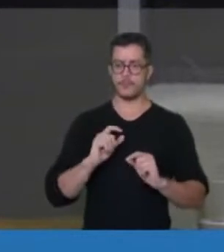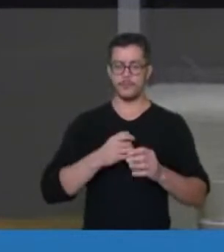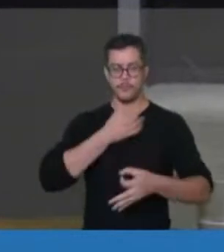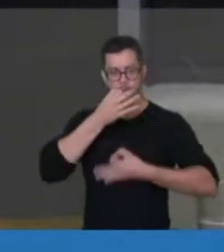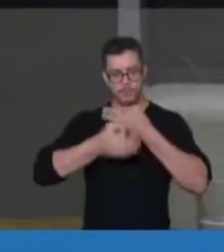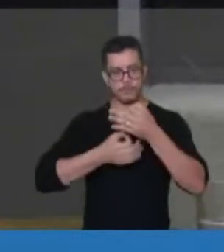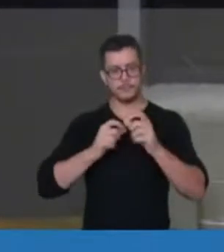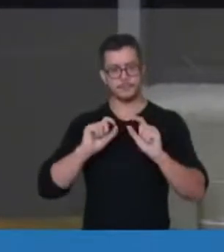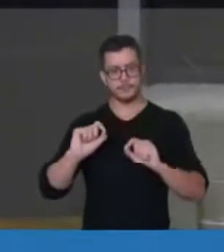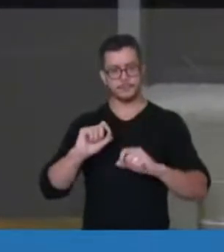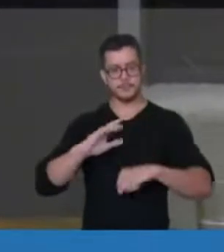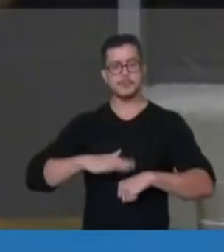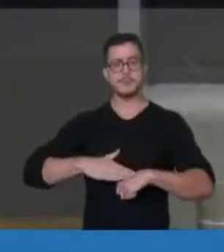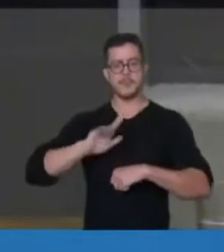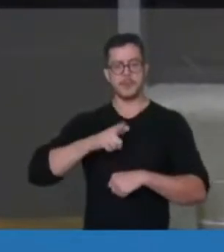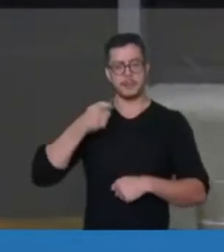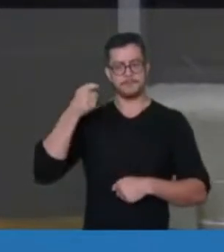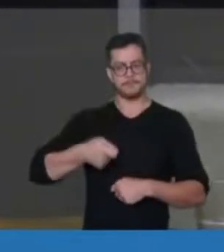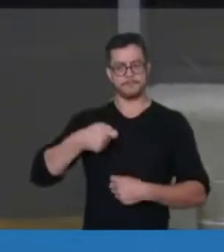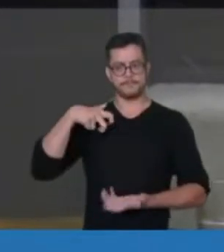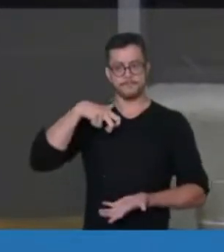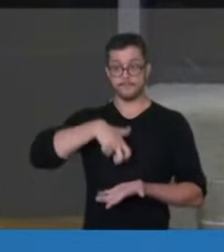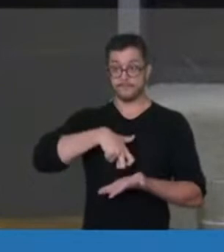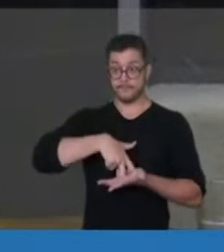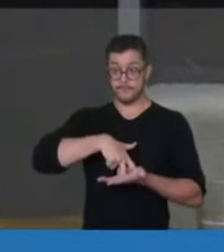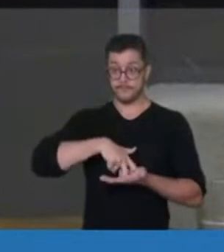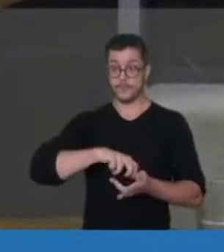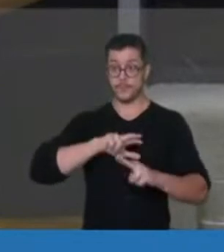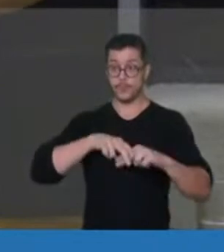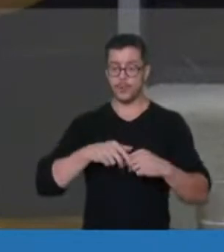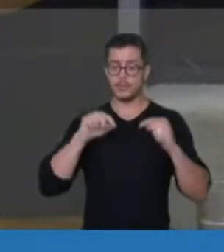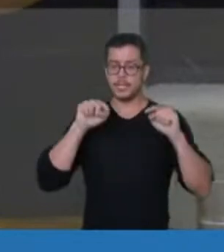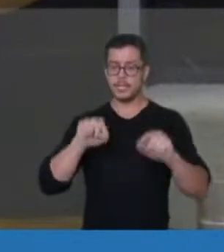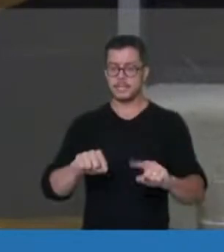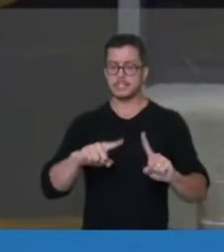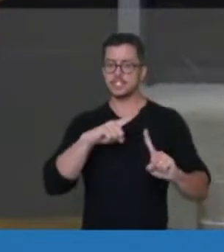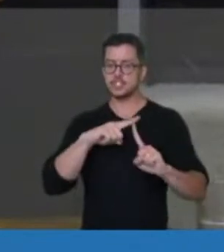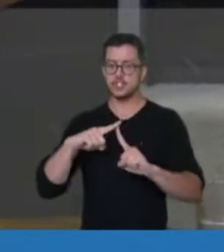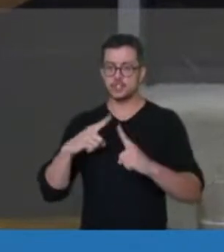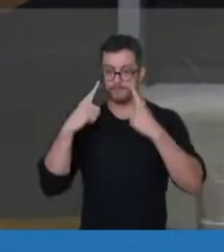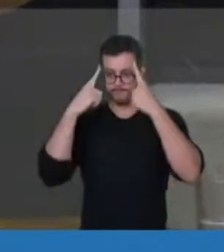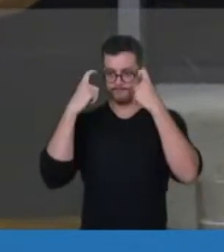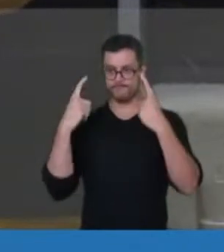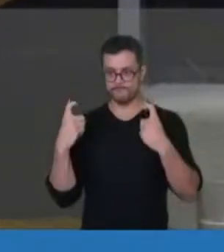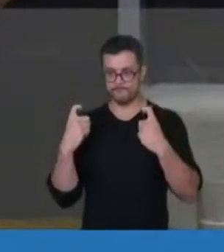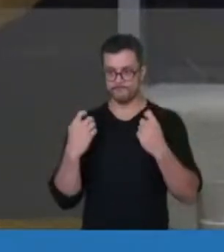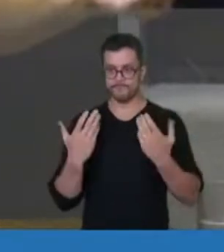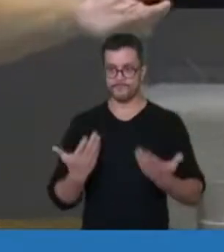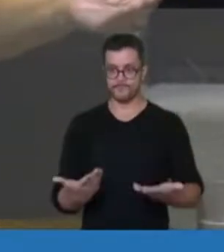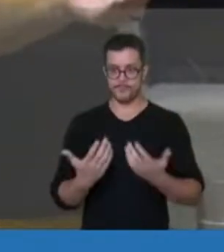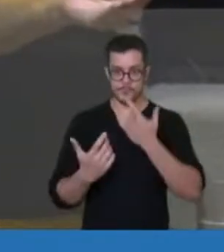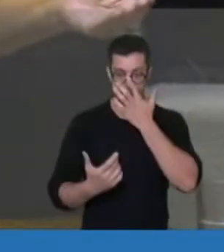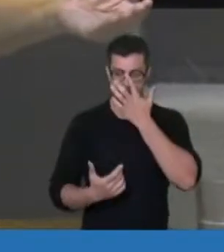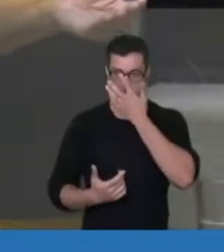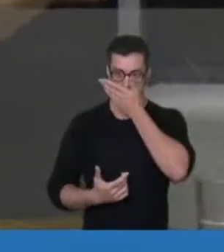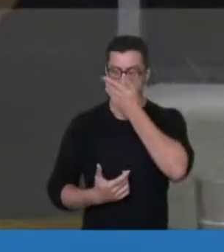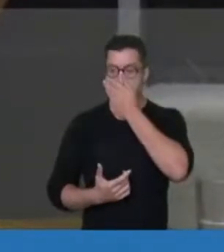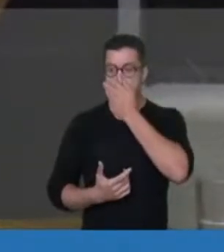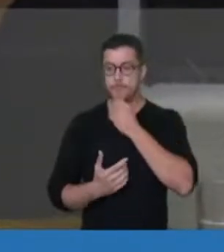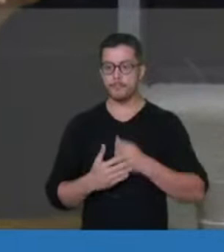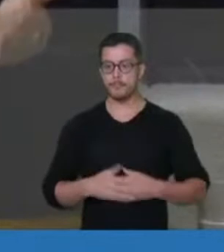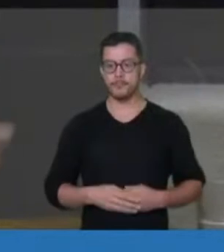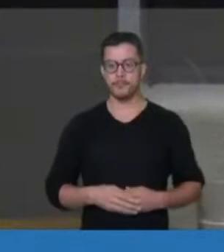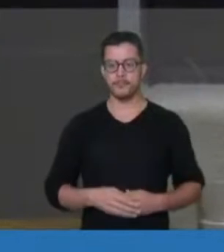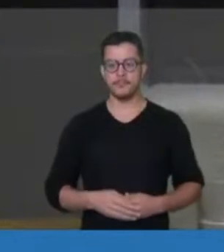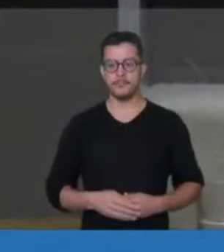recrudescimento penal quando a violência se dá perante as crianças, para